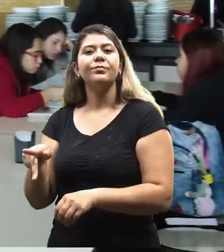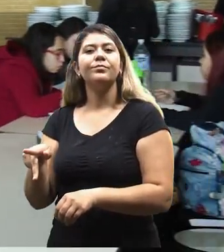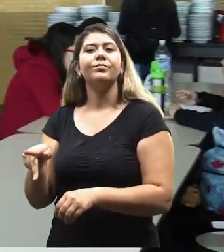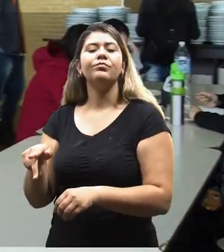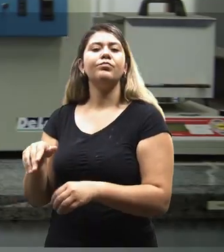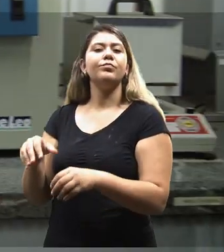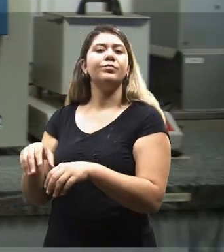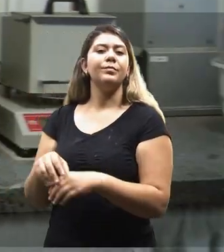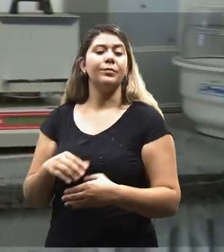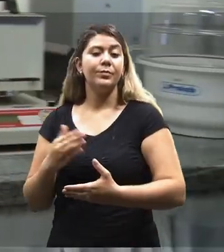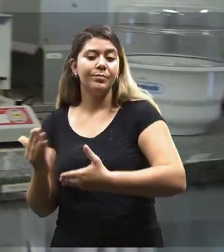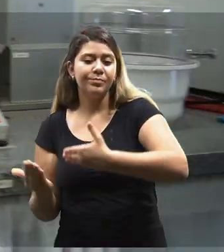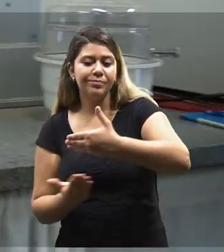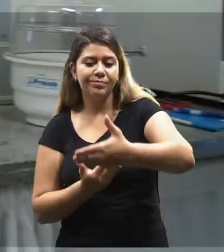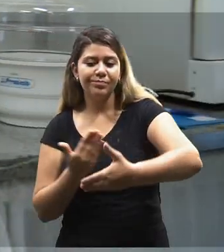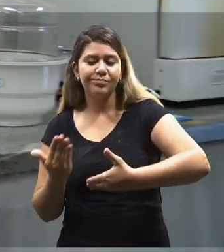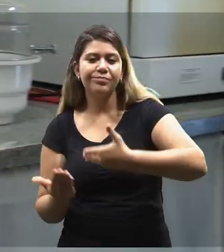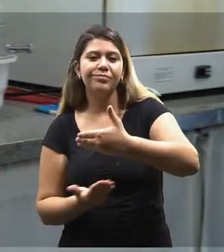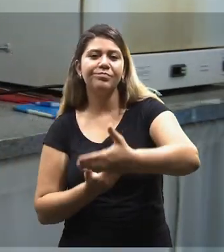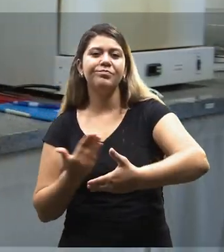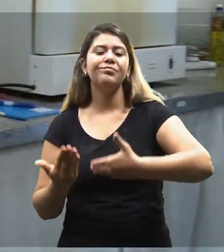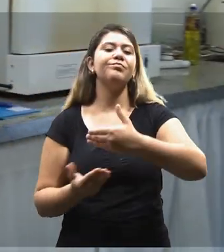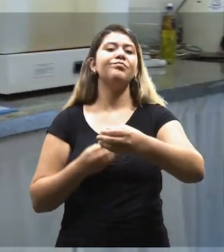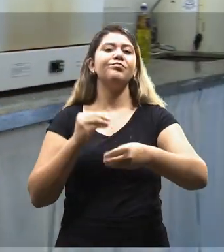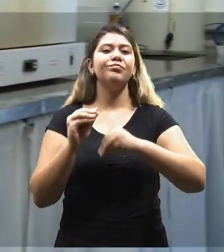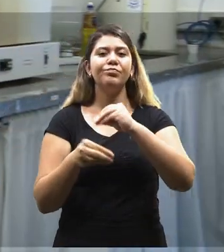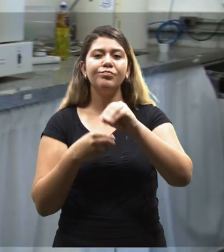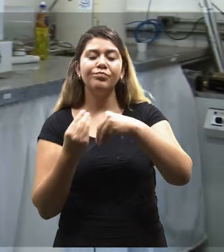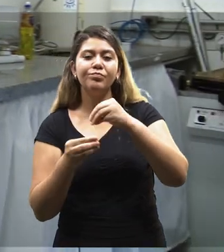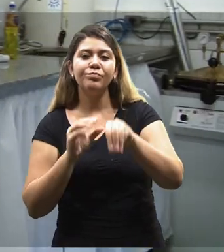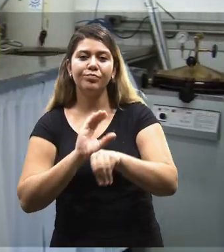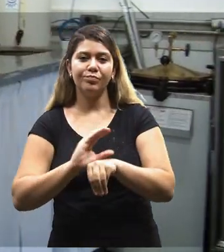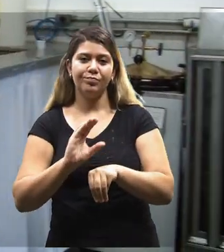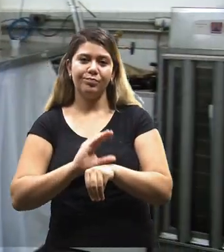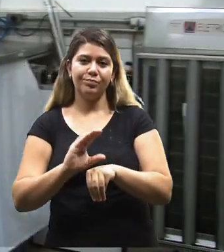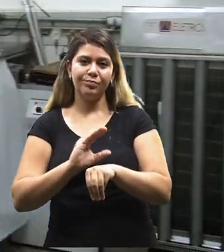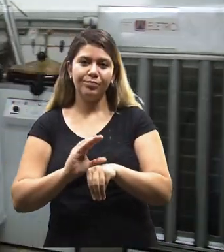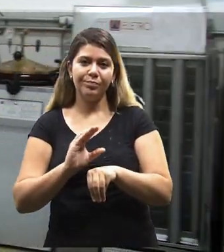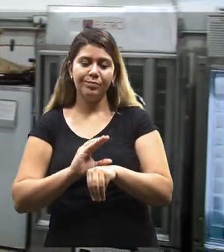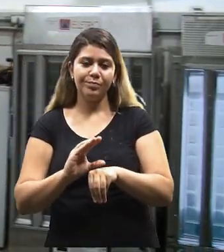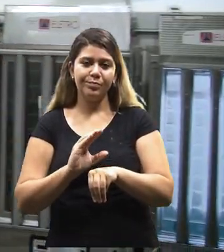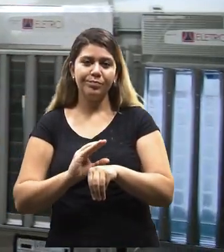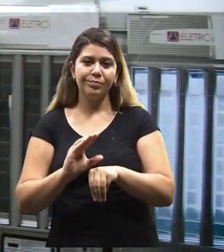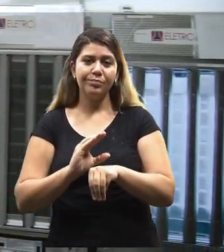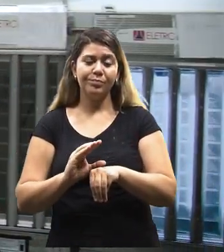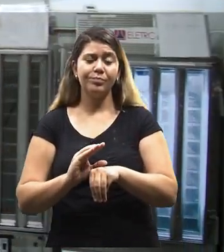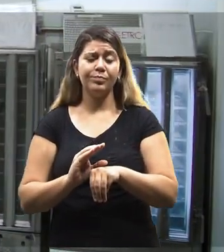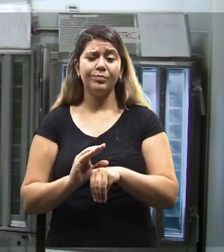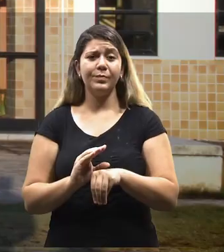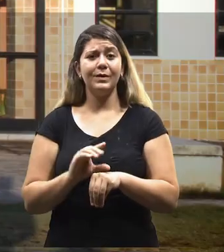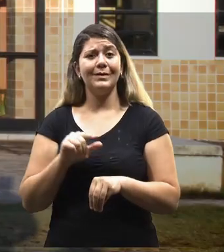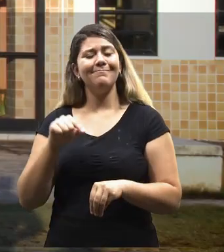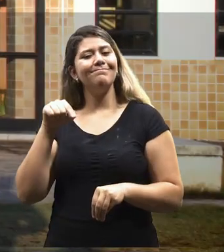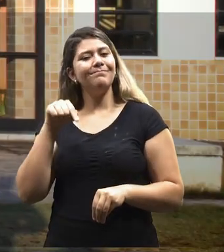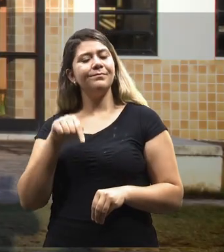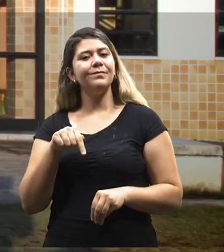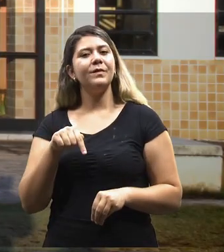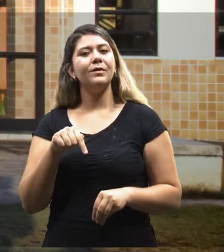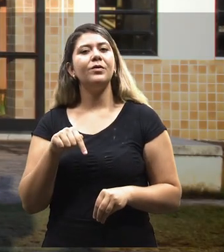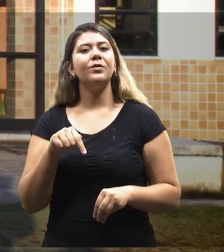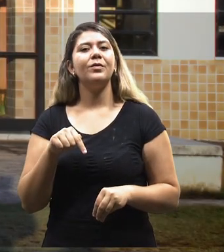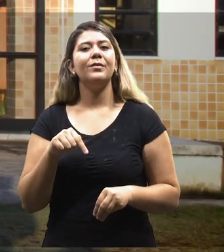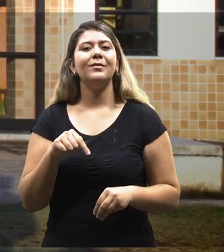disciplinas relacionadas à formação do professor, elas são intercaladas ao longo do curso. Isso